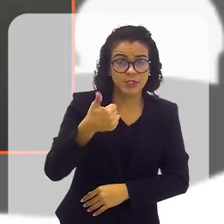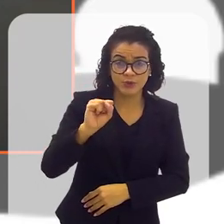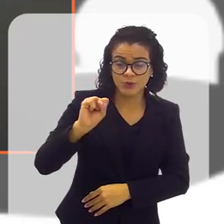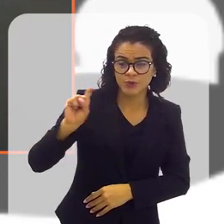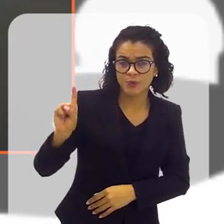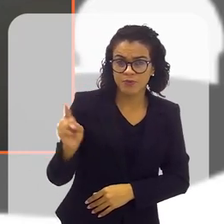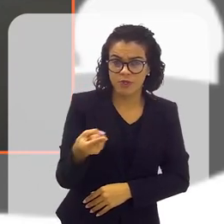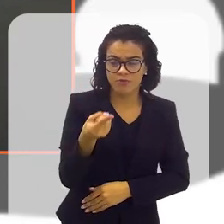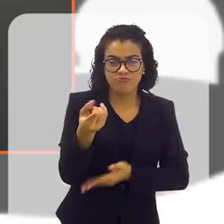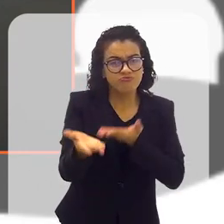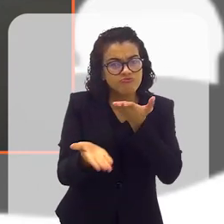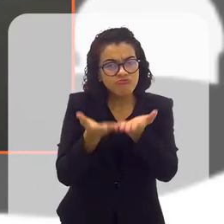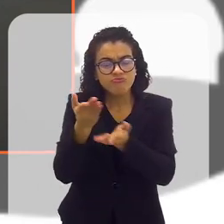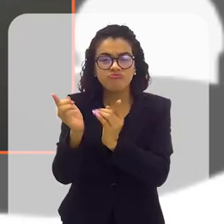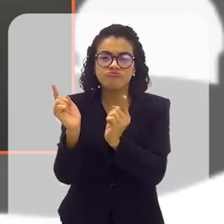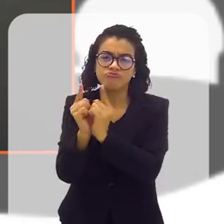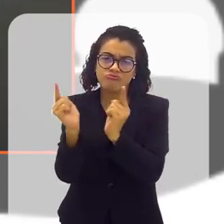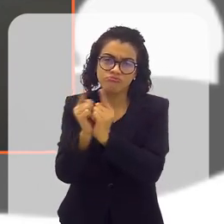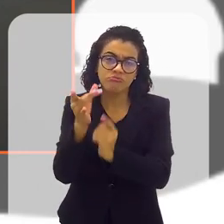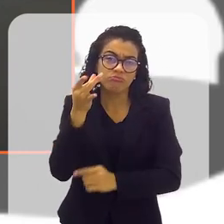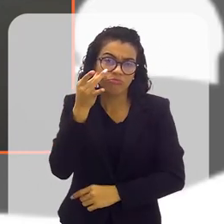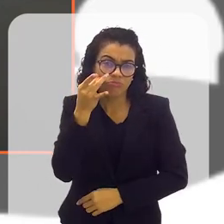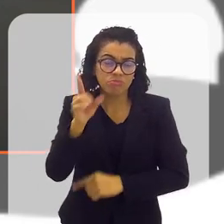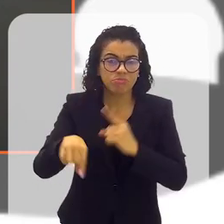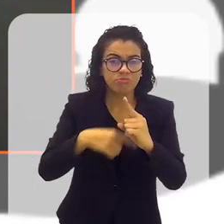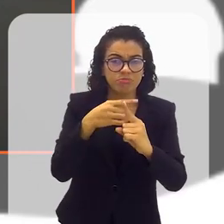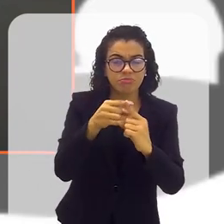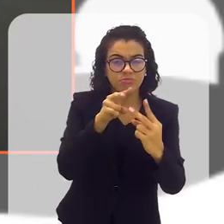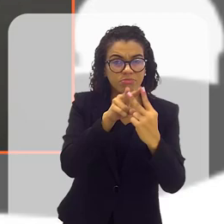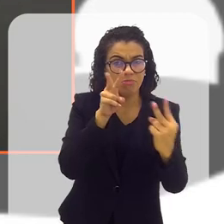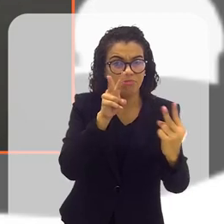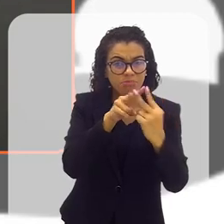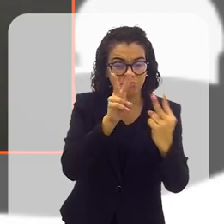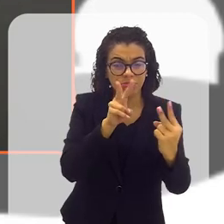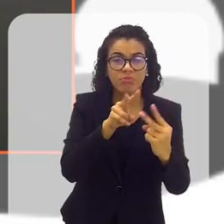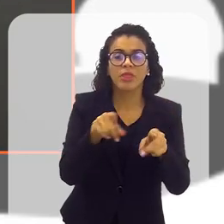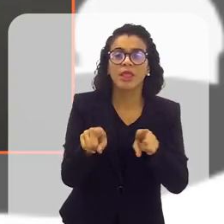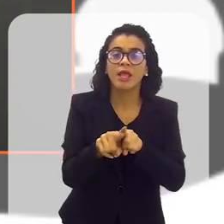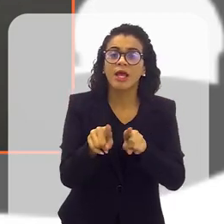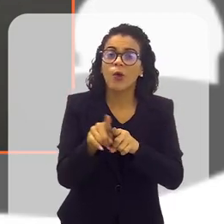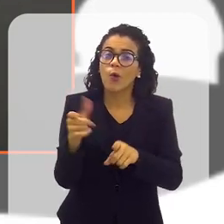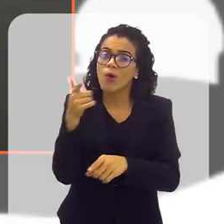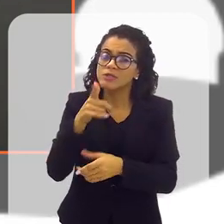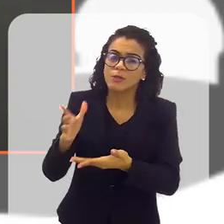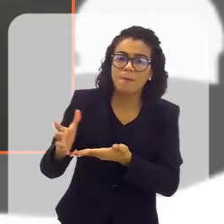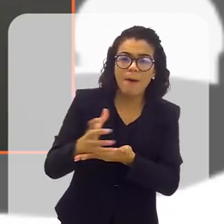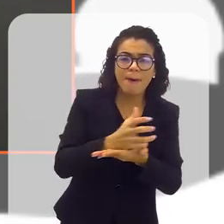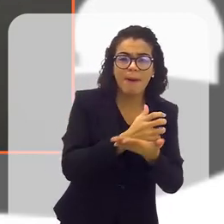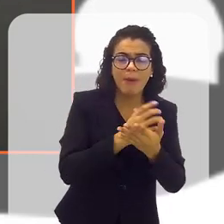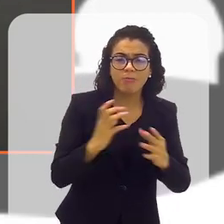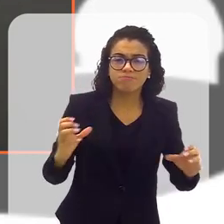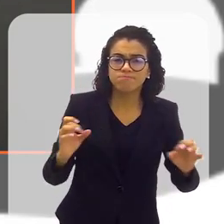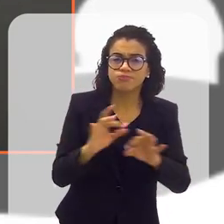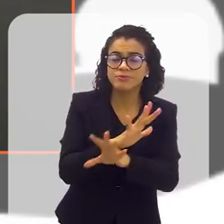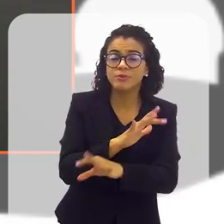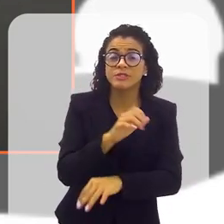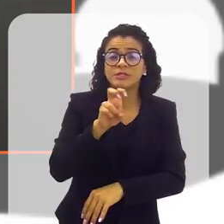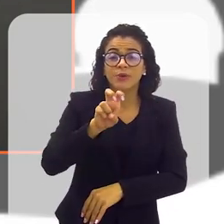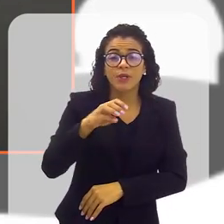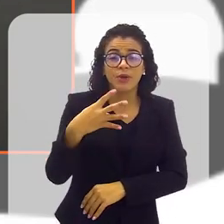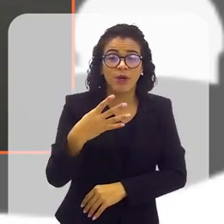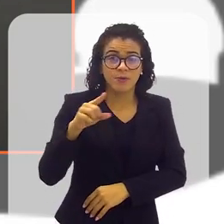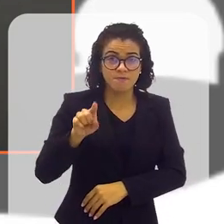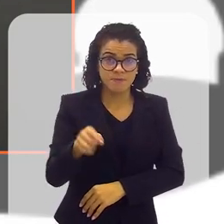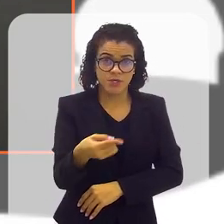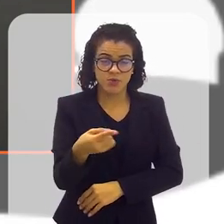atendimentos, se consideramos os presenciais e os remotos. E atingimos 54 mil jovens